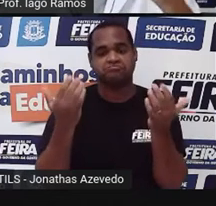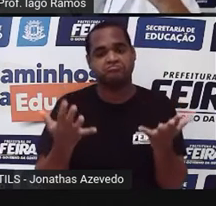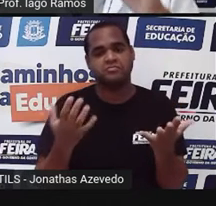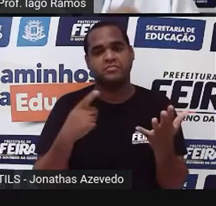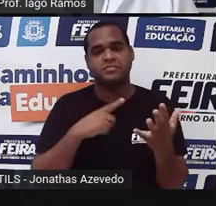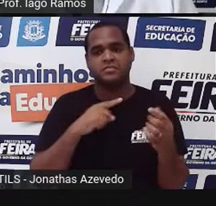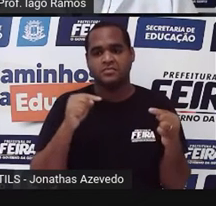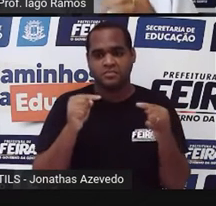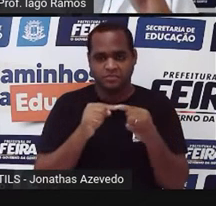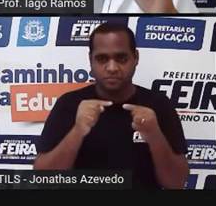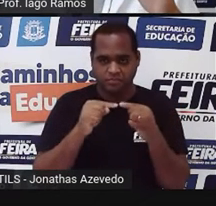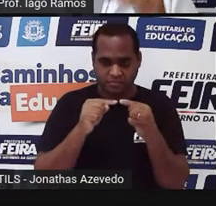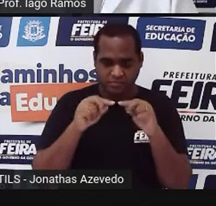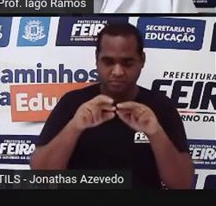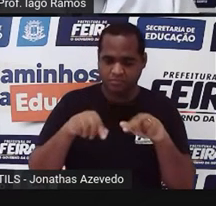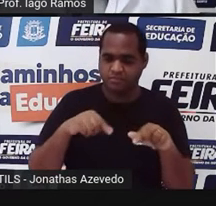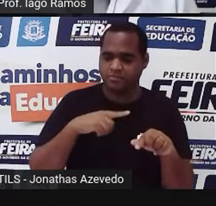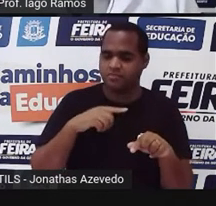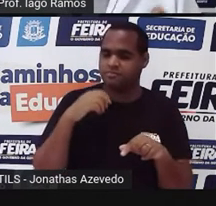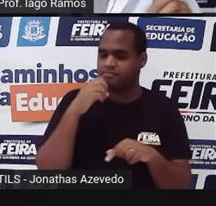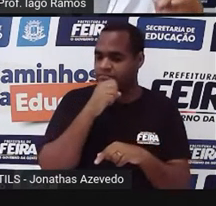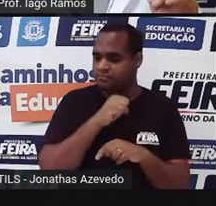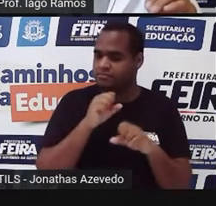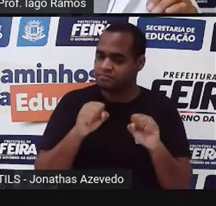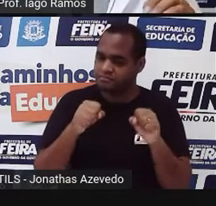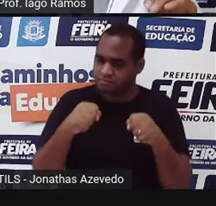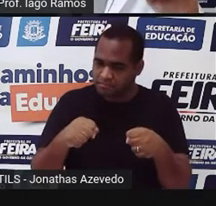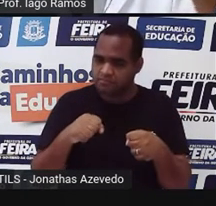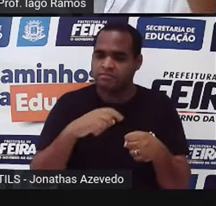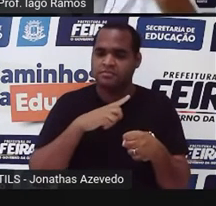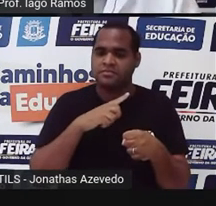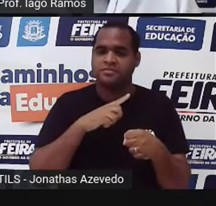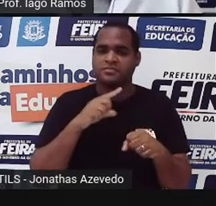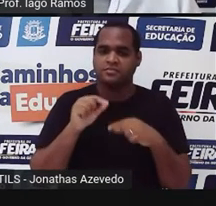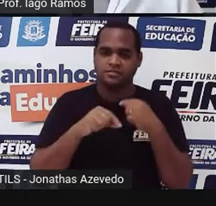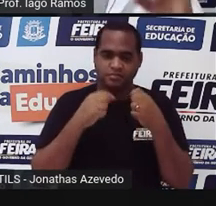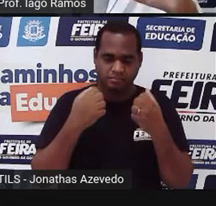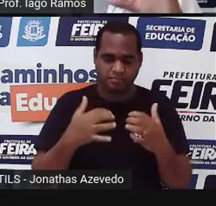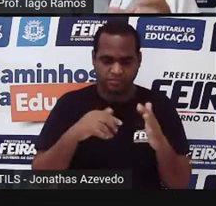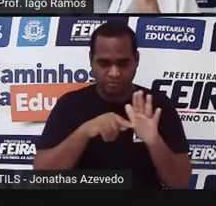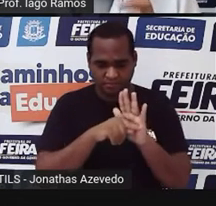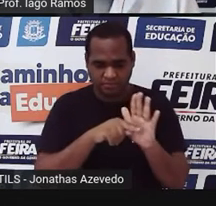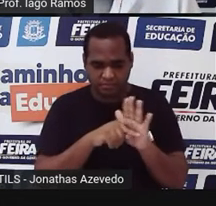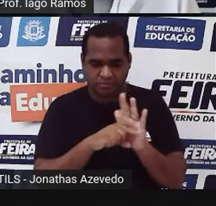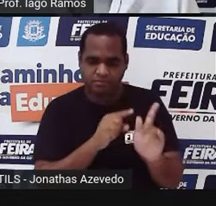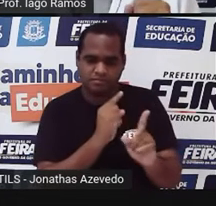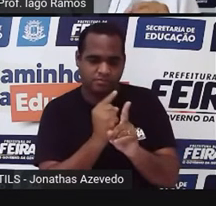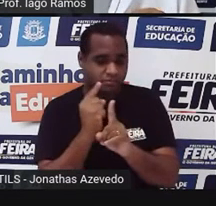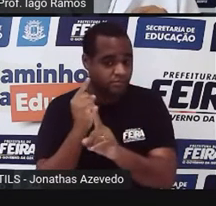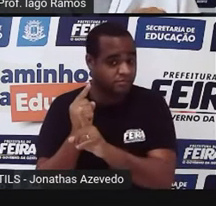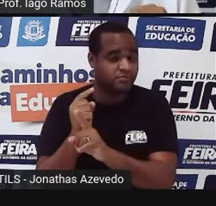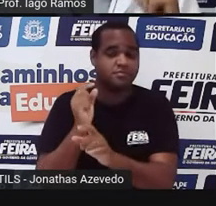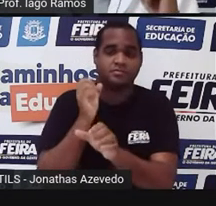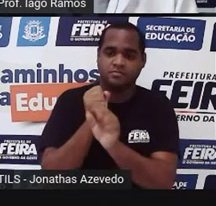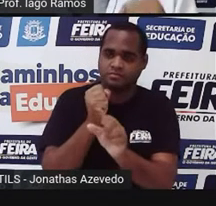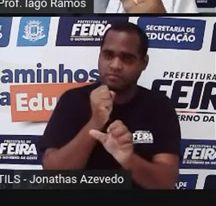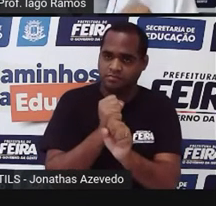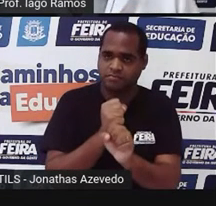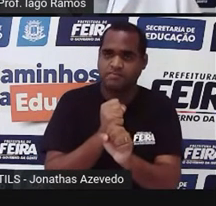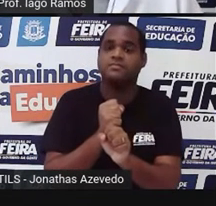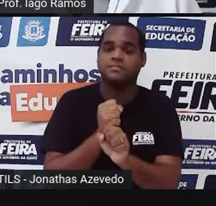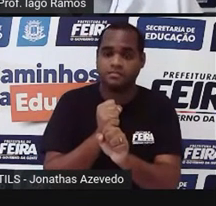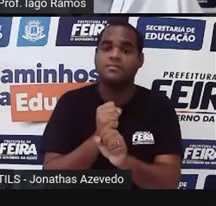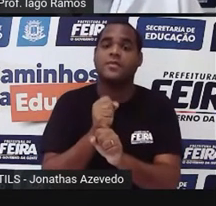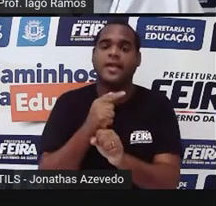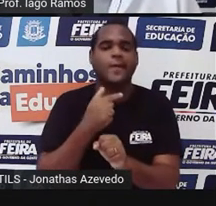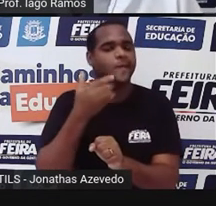gente vai correr atrás, que a gente vai investigar, que a gente vai fazer cálculos, tá bom? Para poder